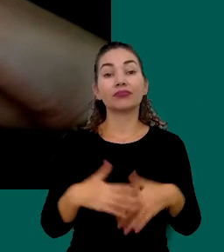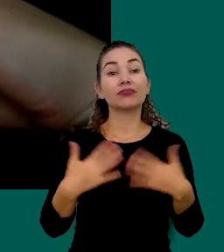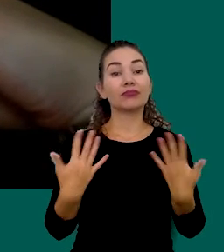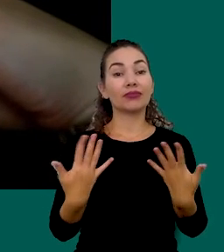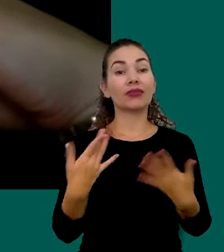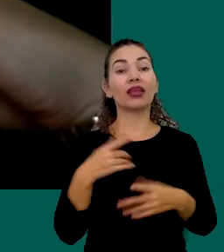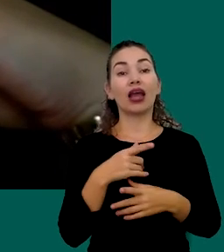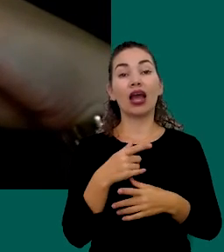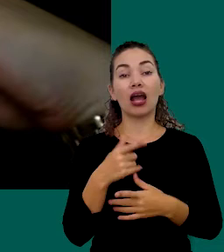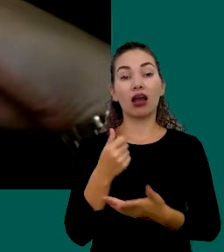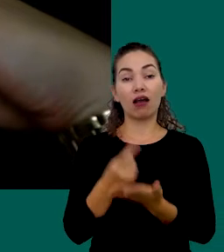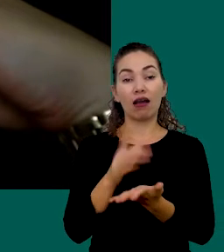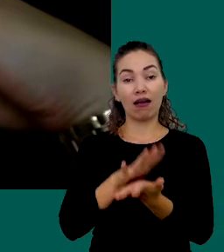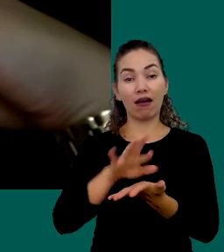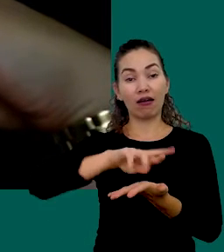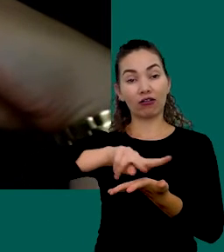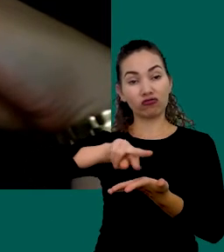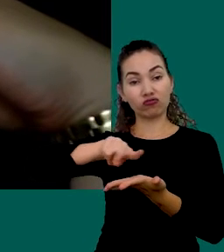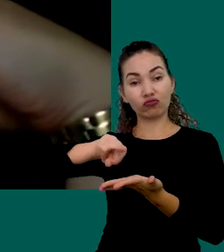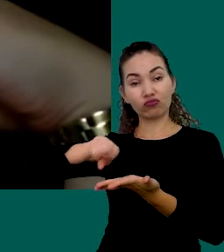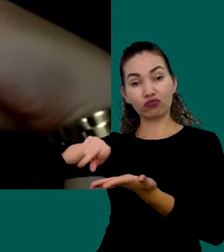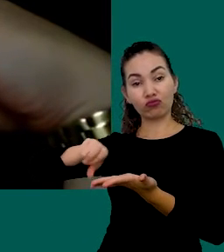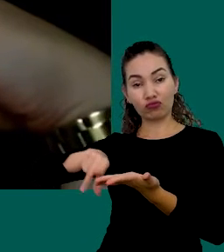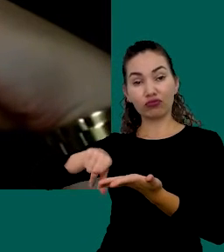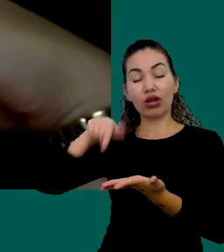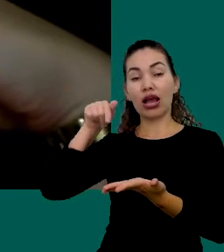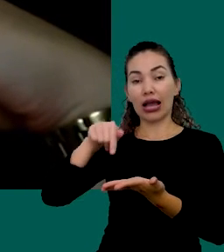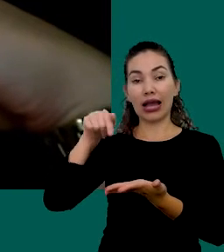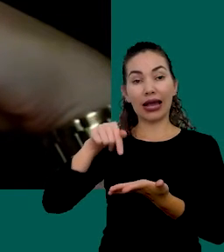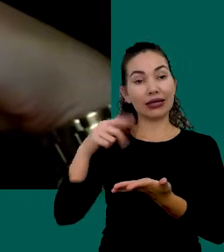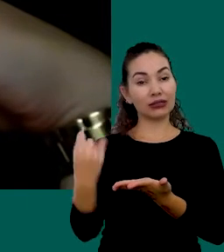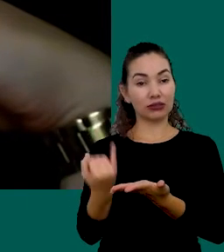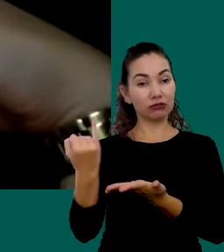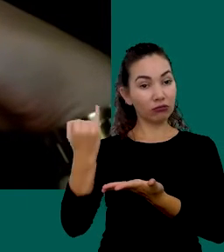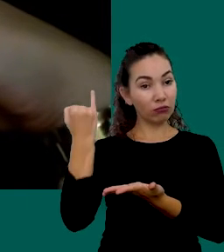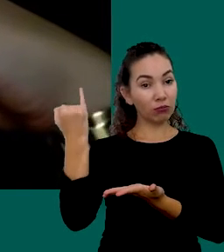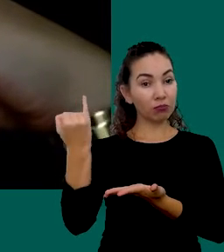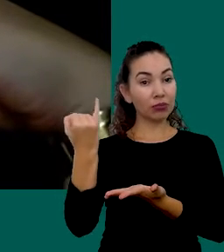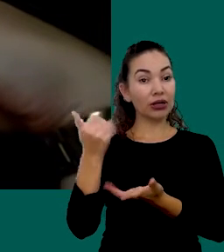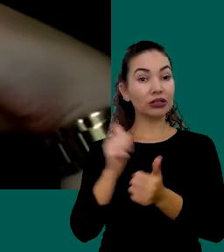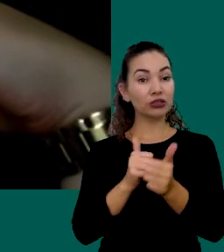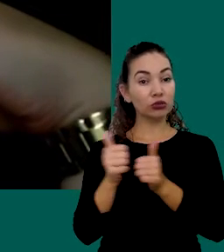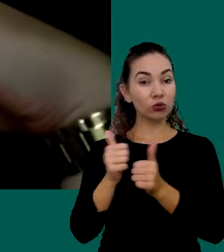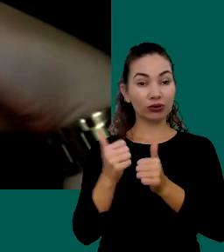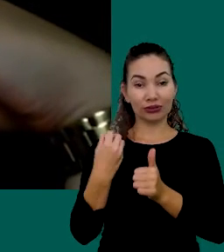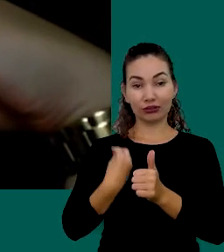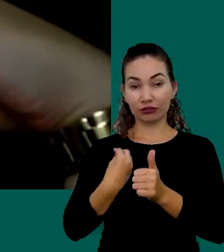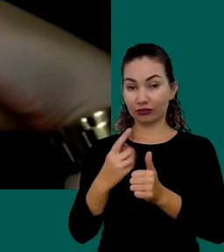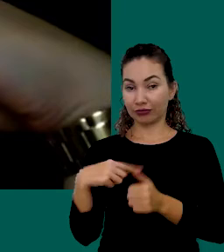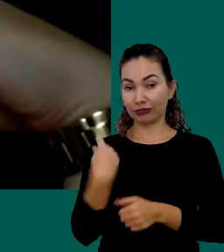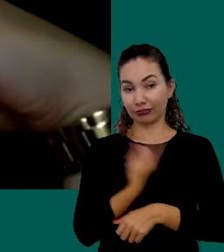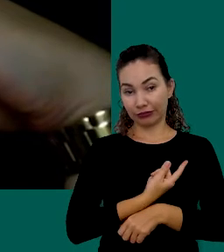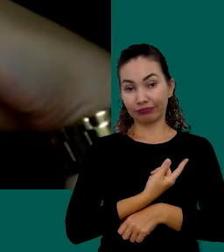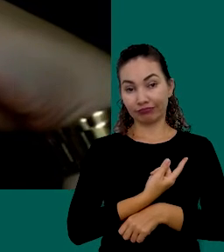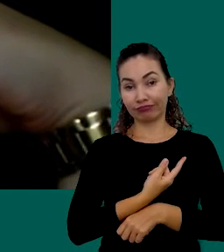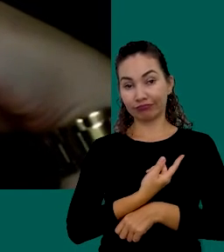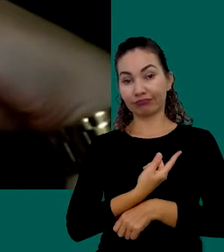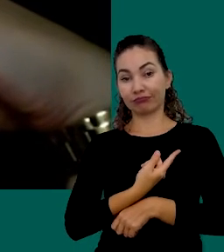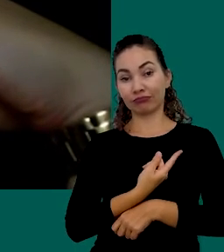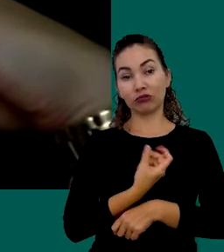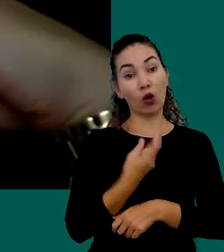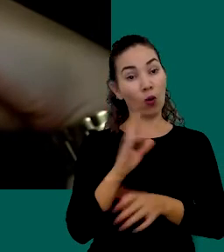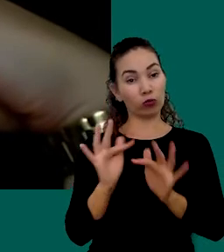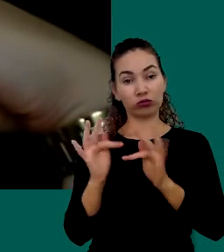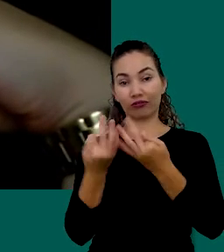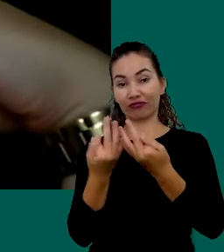Essas Despesas Variáveis Elas São Importantes Para Qualidade De Vida Da Pessoa Ou